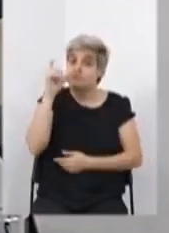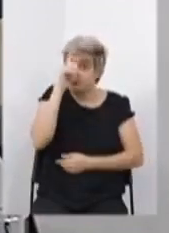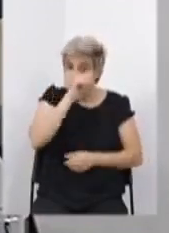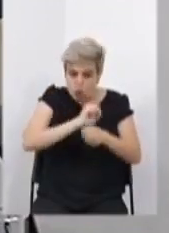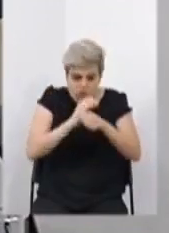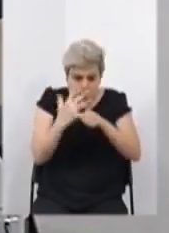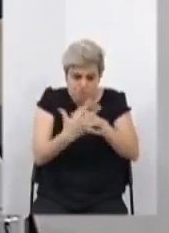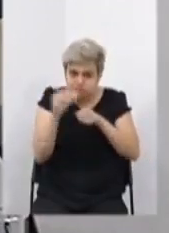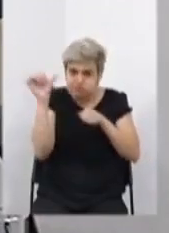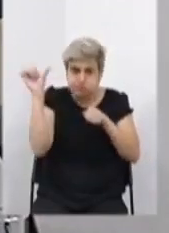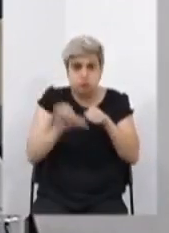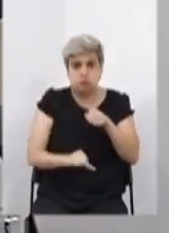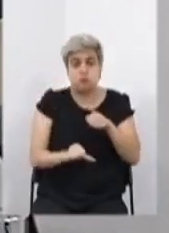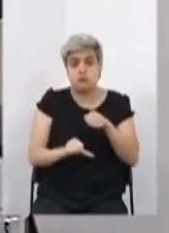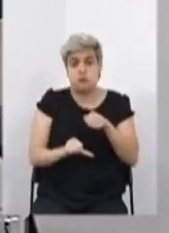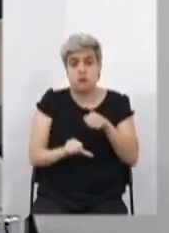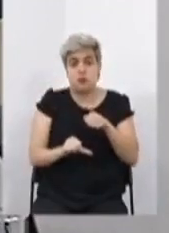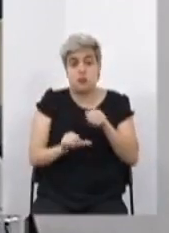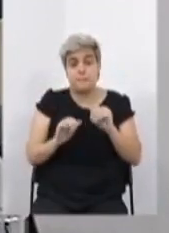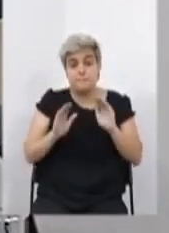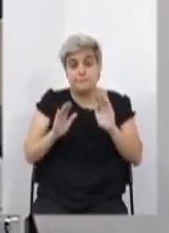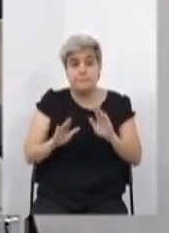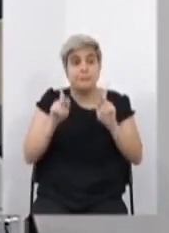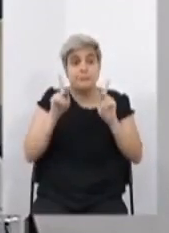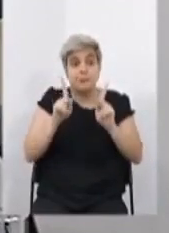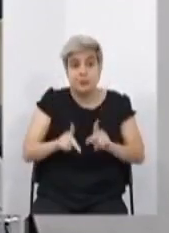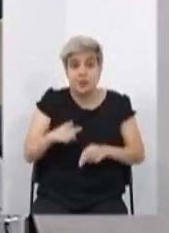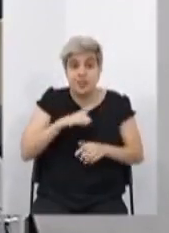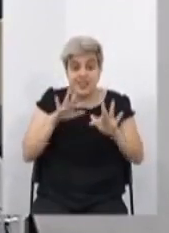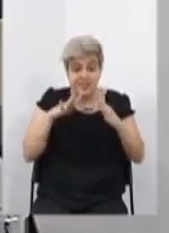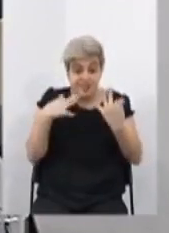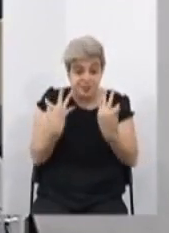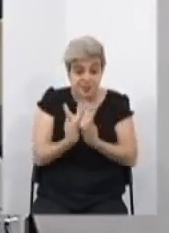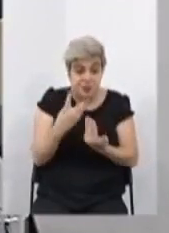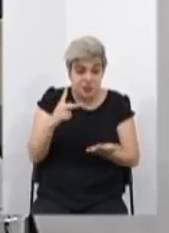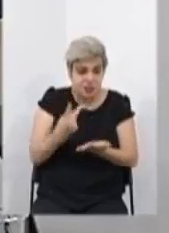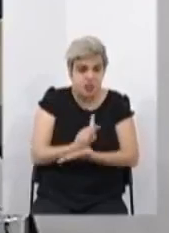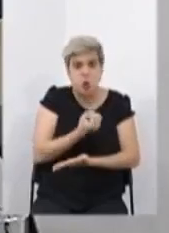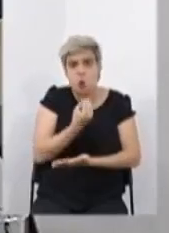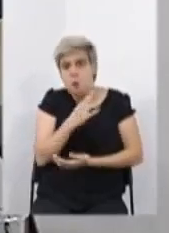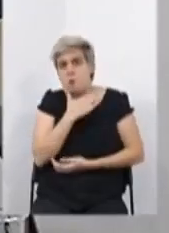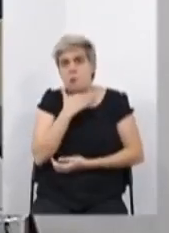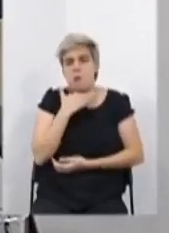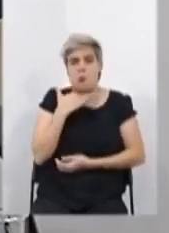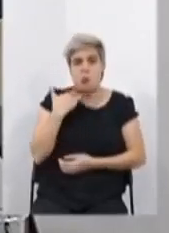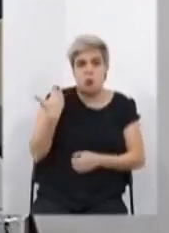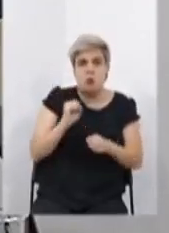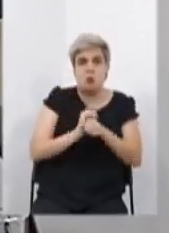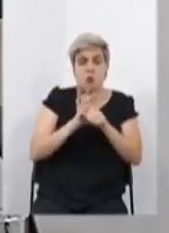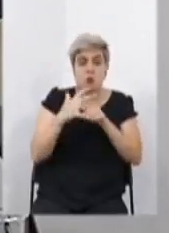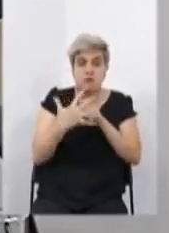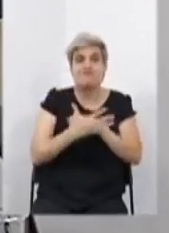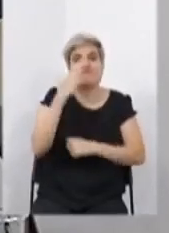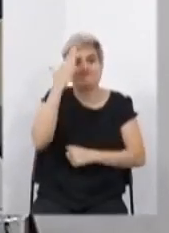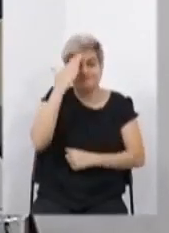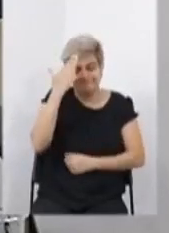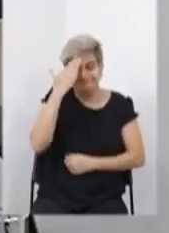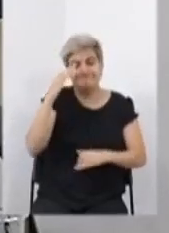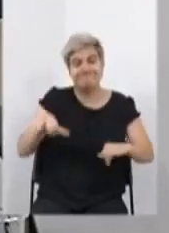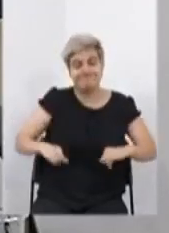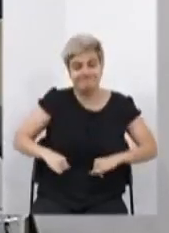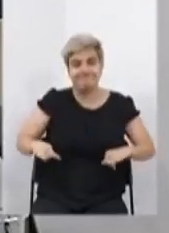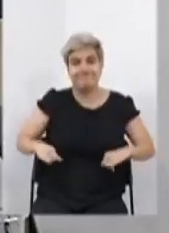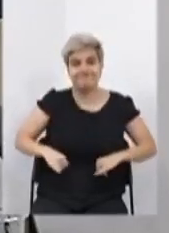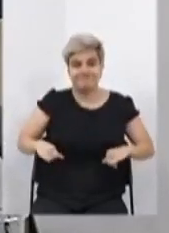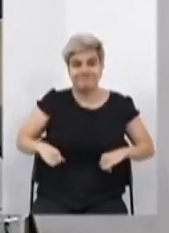doença. Só quem passou no seio da família, que perdeu um ente querido, é que sabe o tanto que